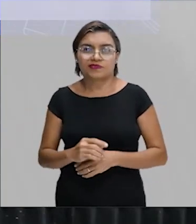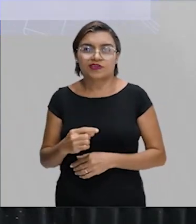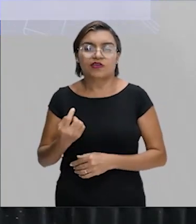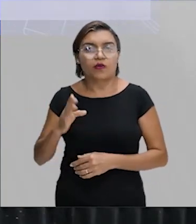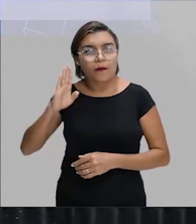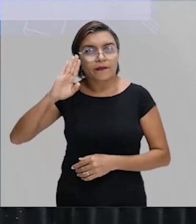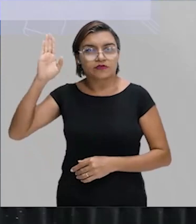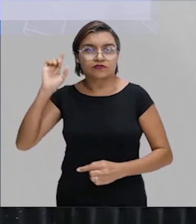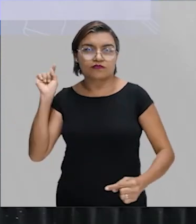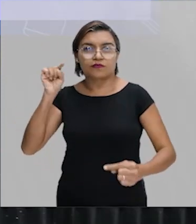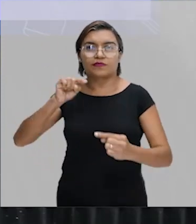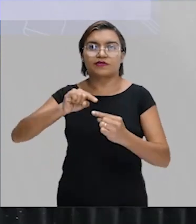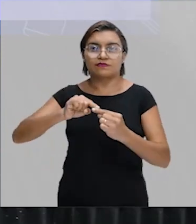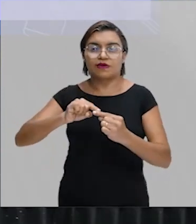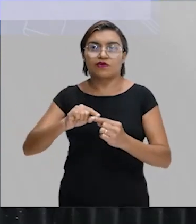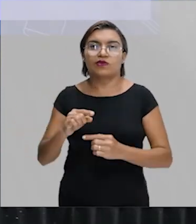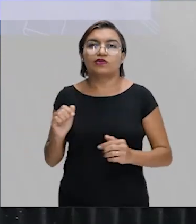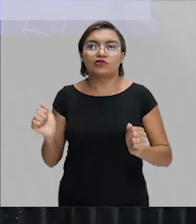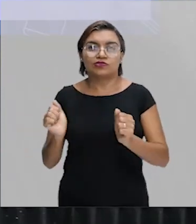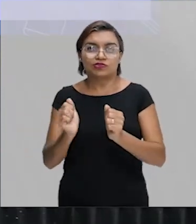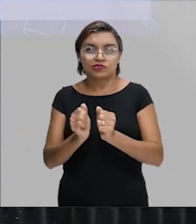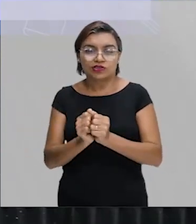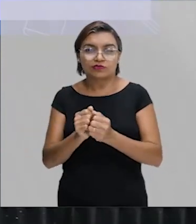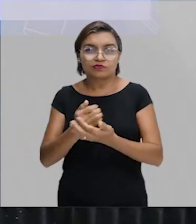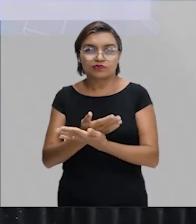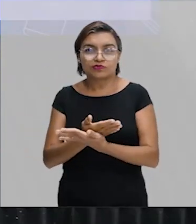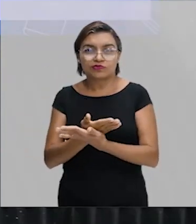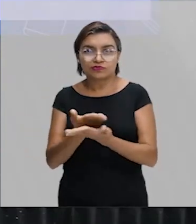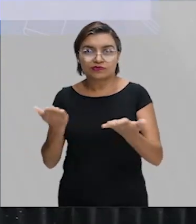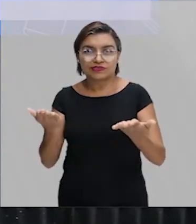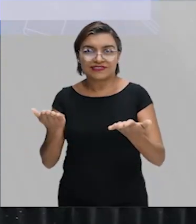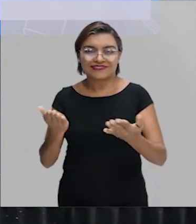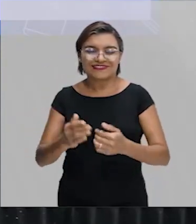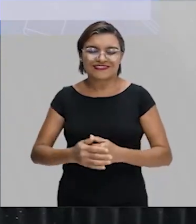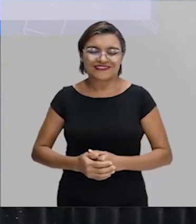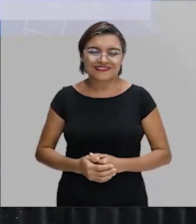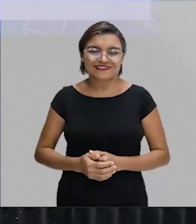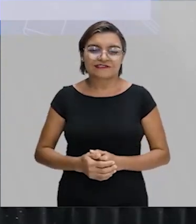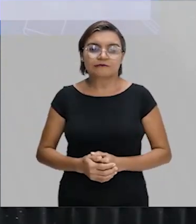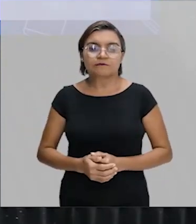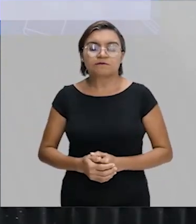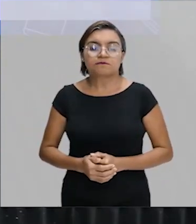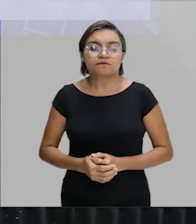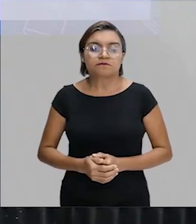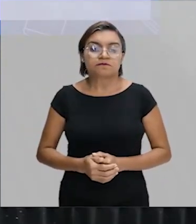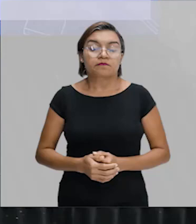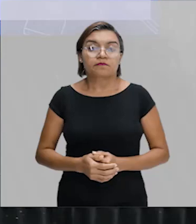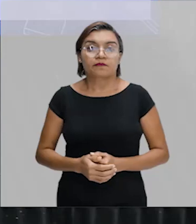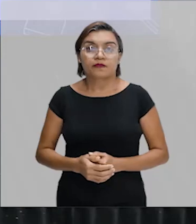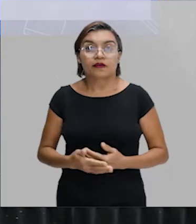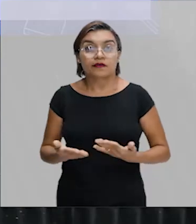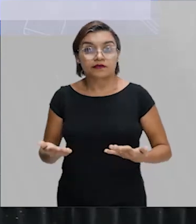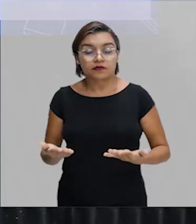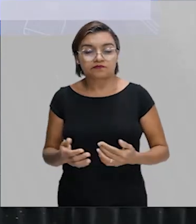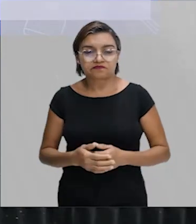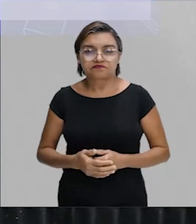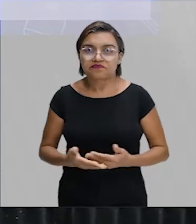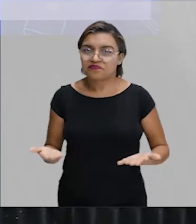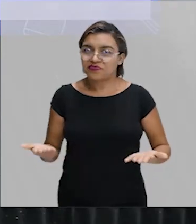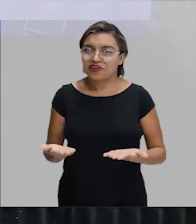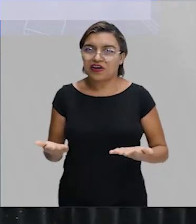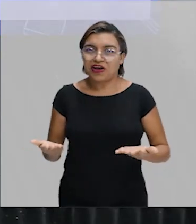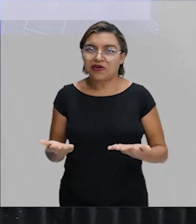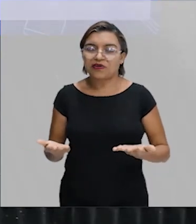principal objetivo. Estamos aqui por vocês. Tá bom? Então, galerinha, sem mais delongas, vamos fazer aquele nosso